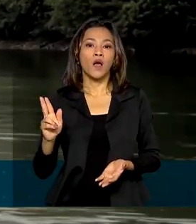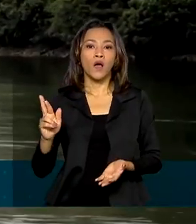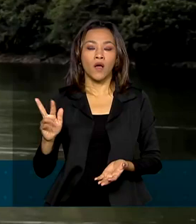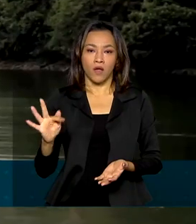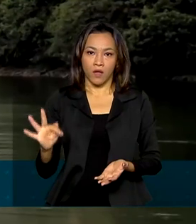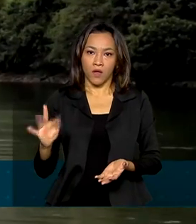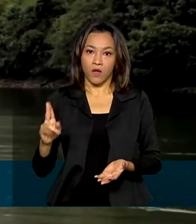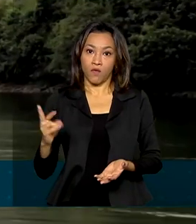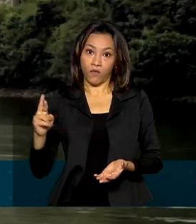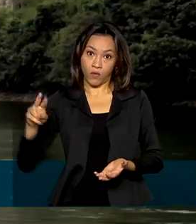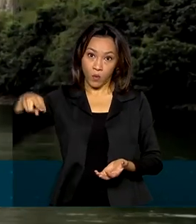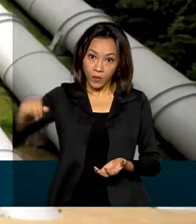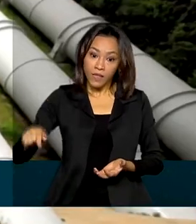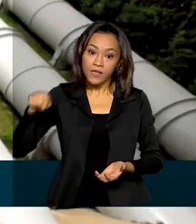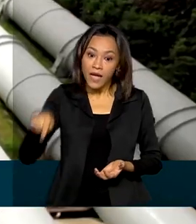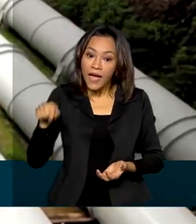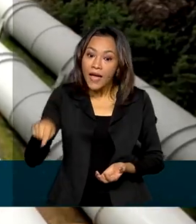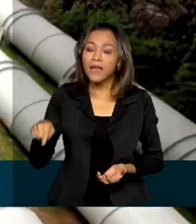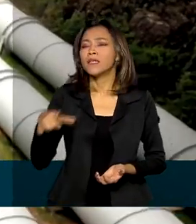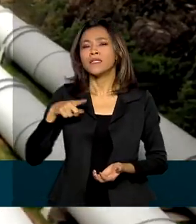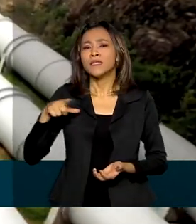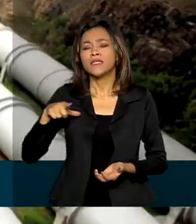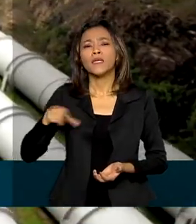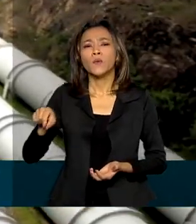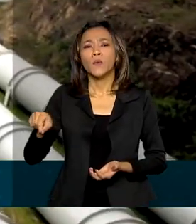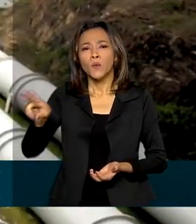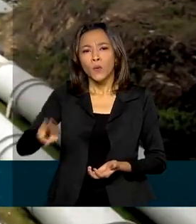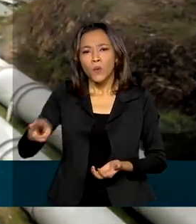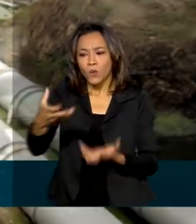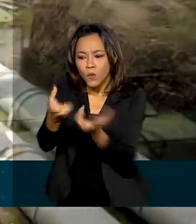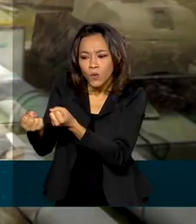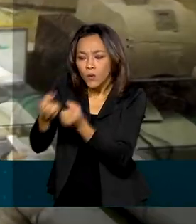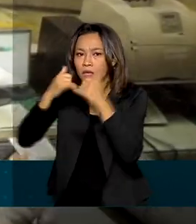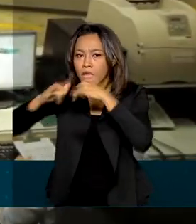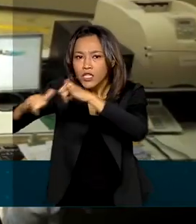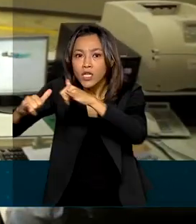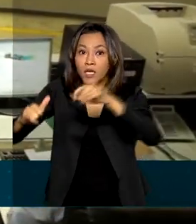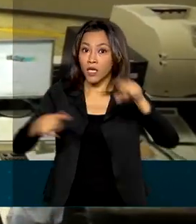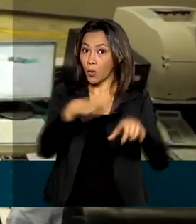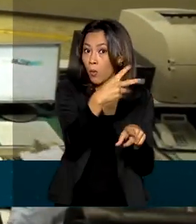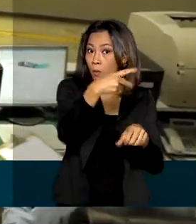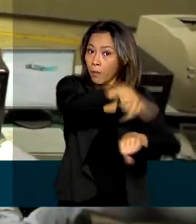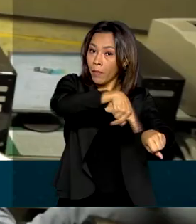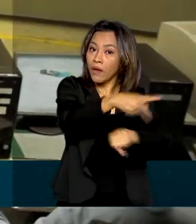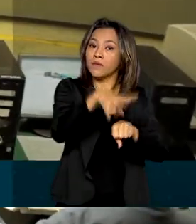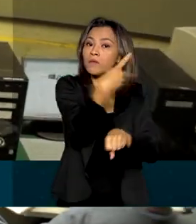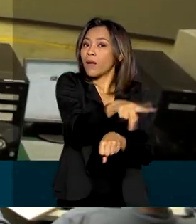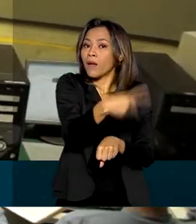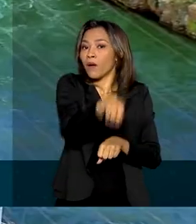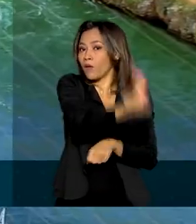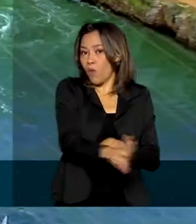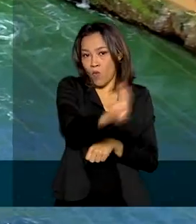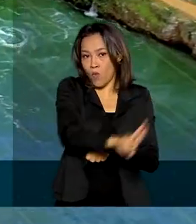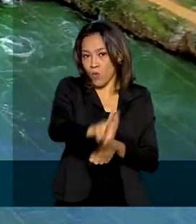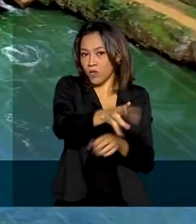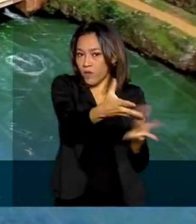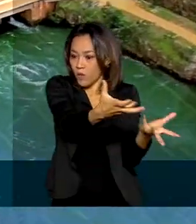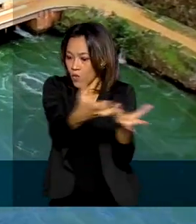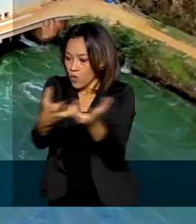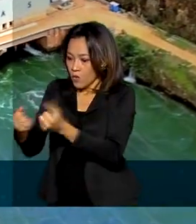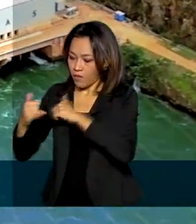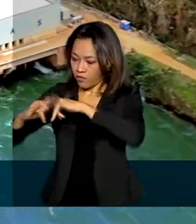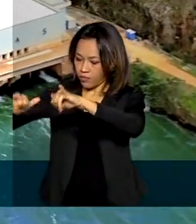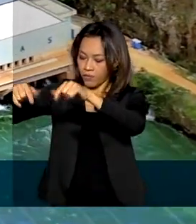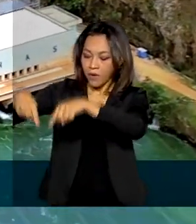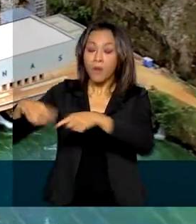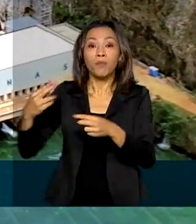que o Paraguai não consome, aumentando a oferta energética no país. Por isso, a revitalização é tão